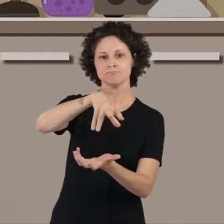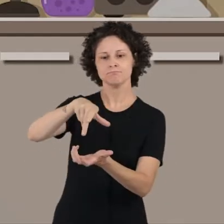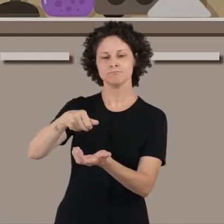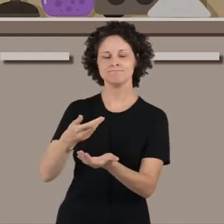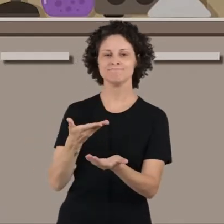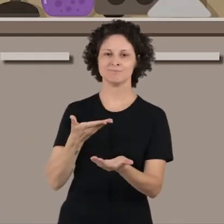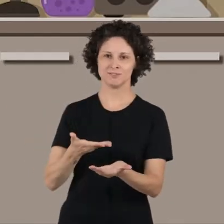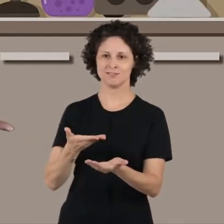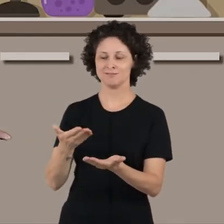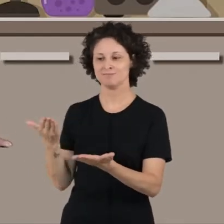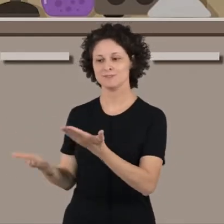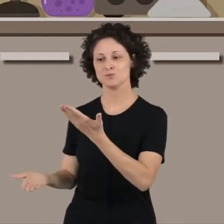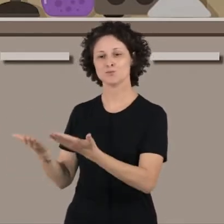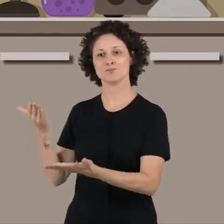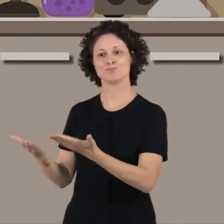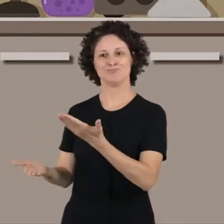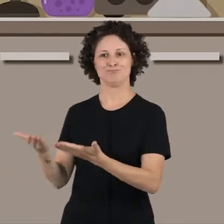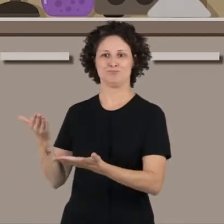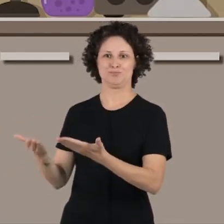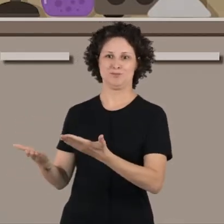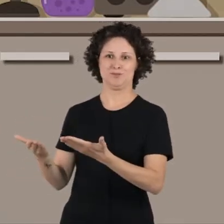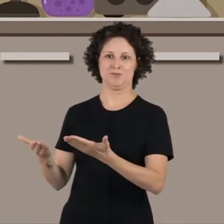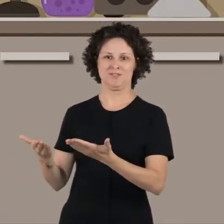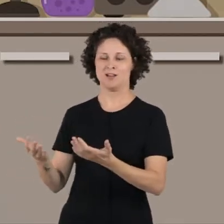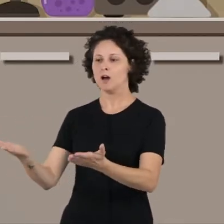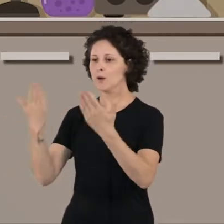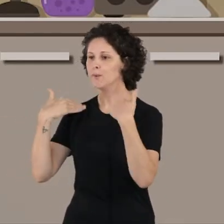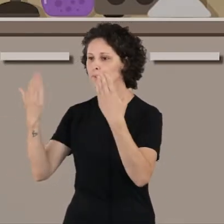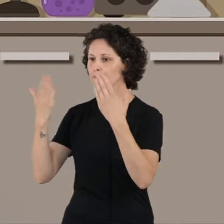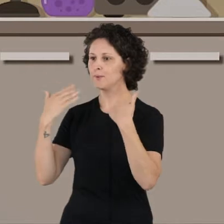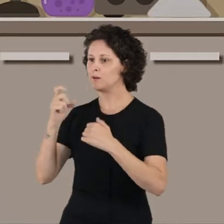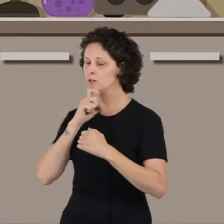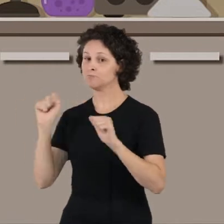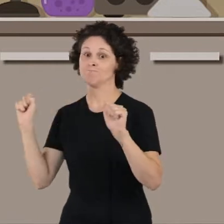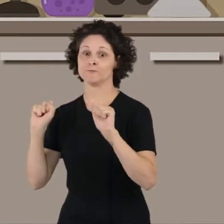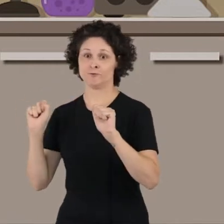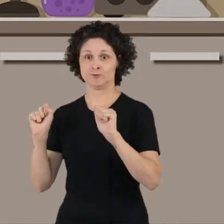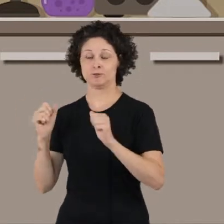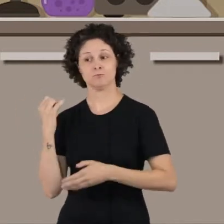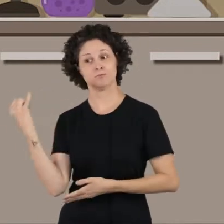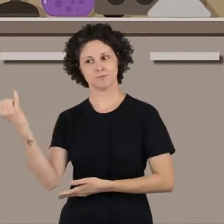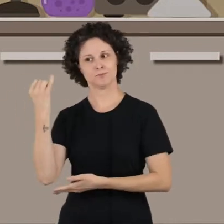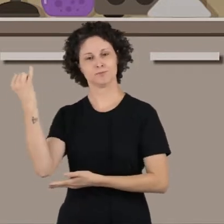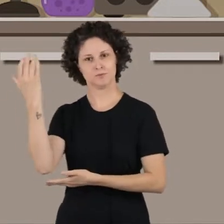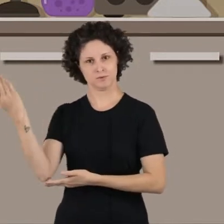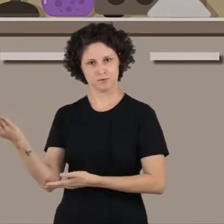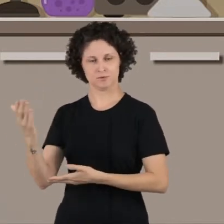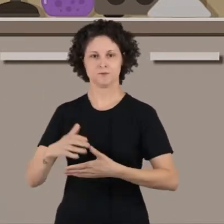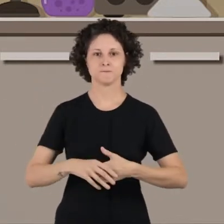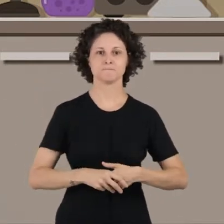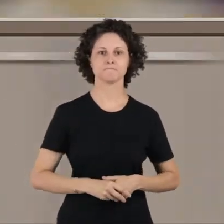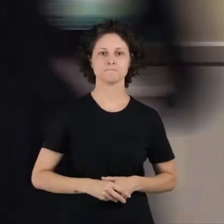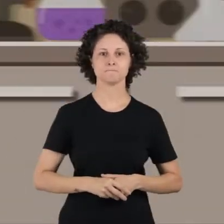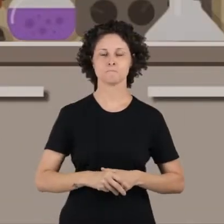mantêm a temperatura. Ou seja, onde tem árvores, o clima sempre é mais fresco. Faça o teste você mesmo, mas chame um adulto para